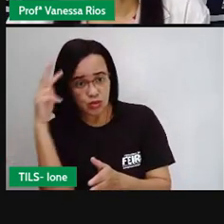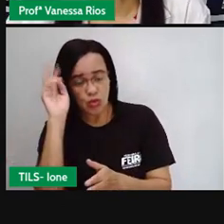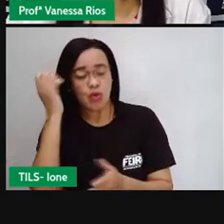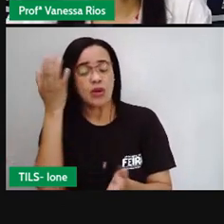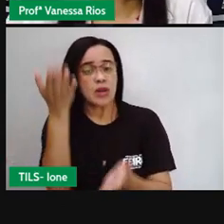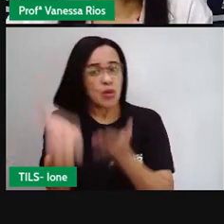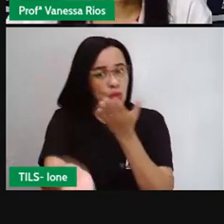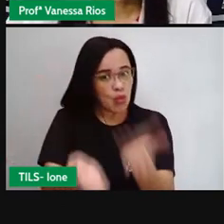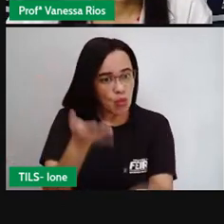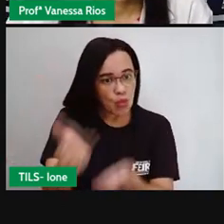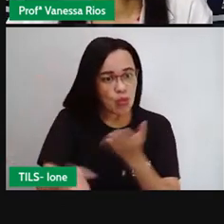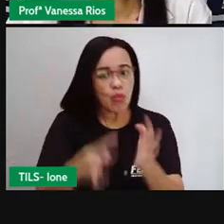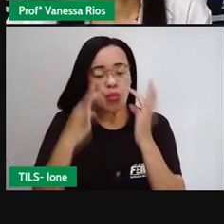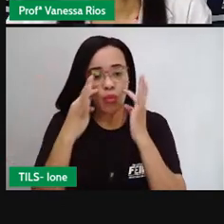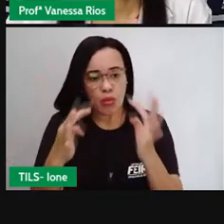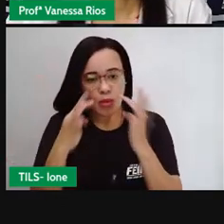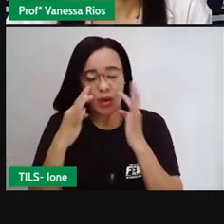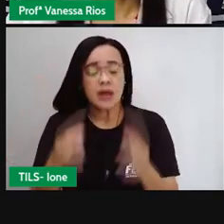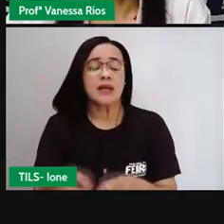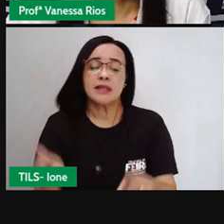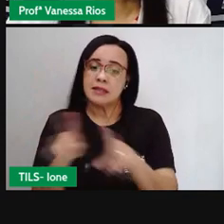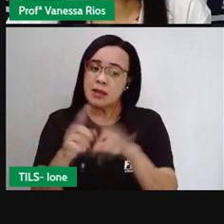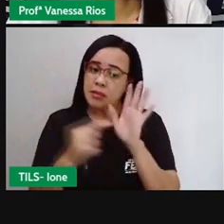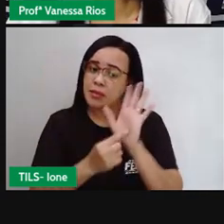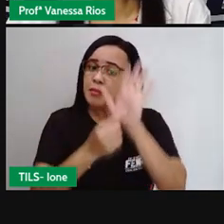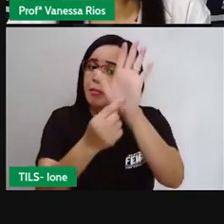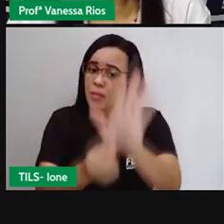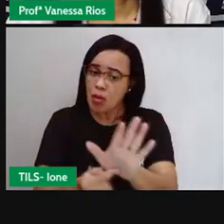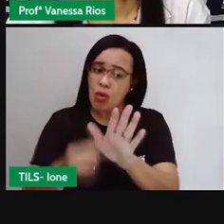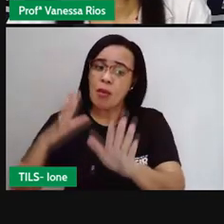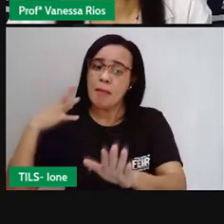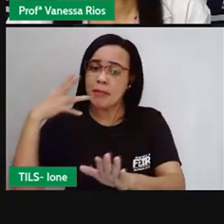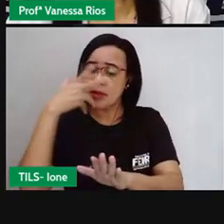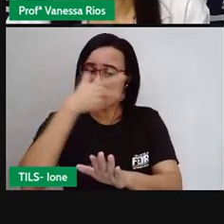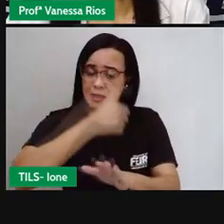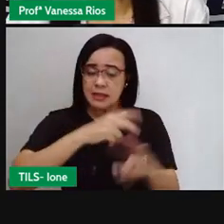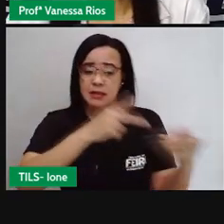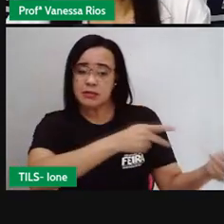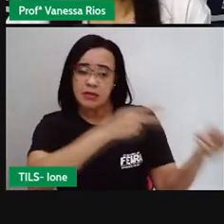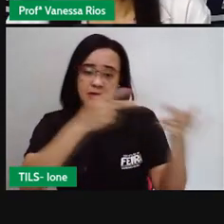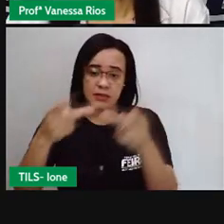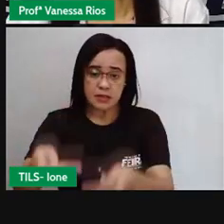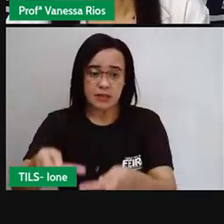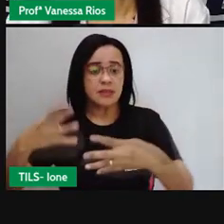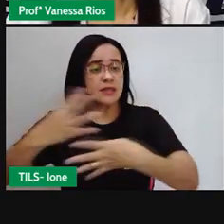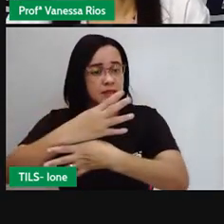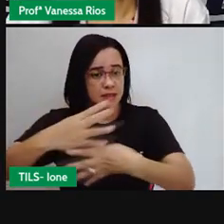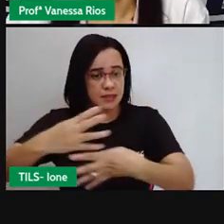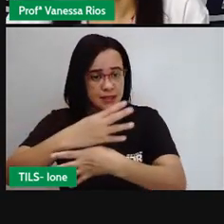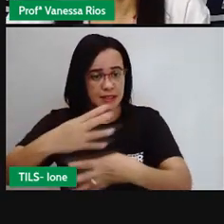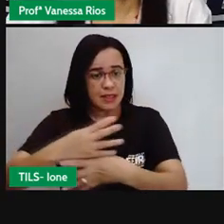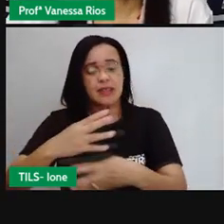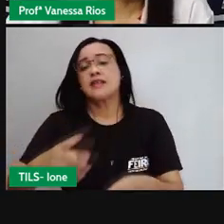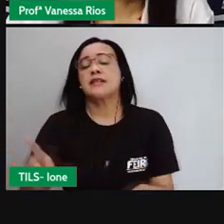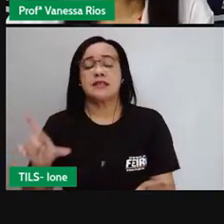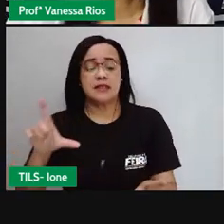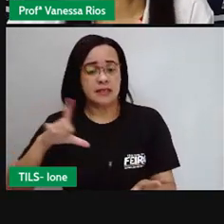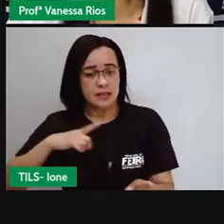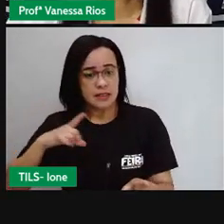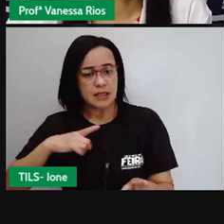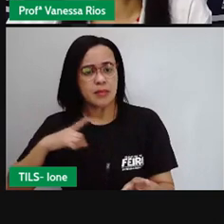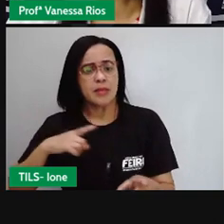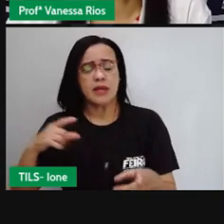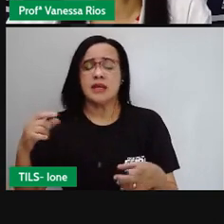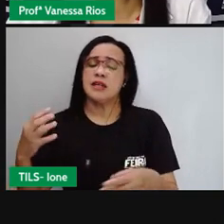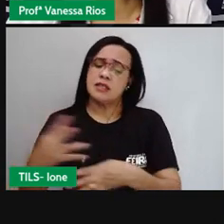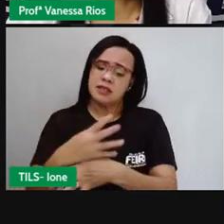trazem beleza, né? A visitação da cidade. A gente também tem que entender que a cidade, como qualquer uma outra,